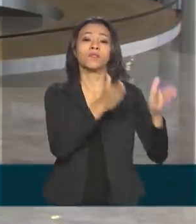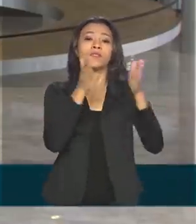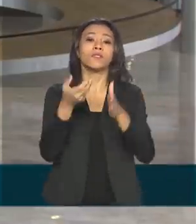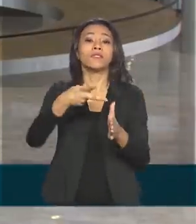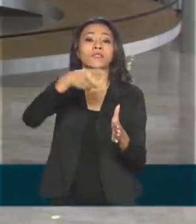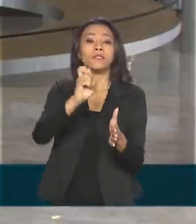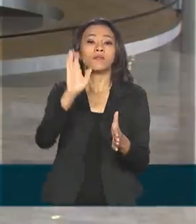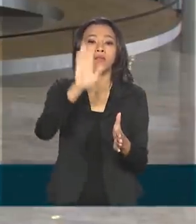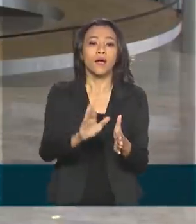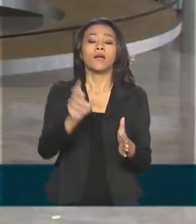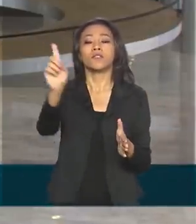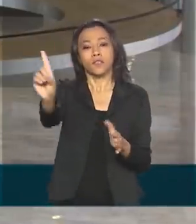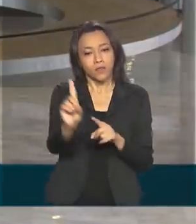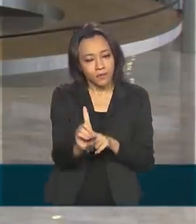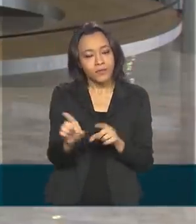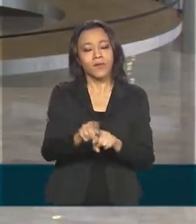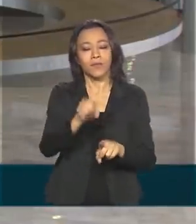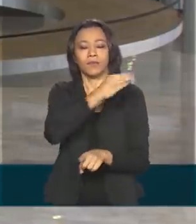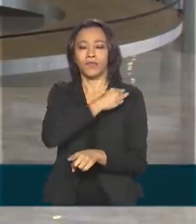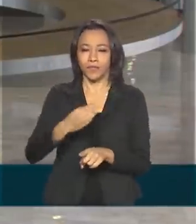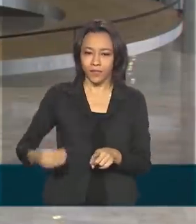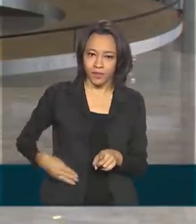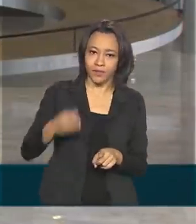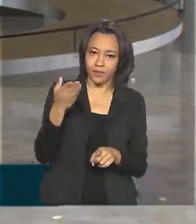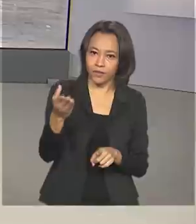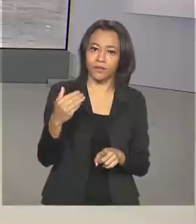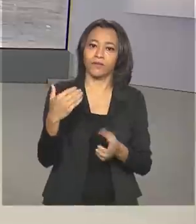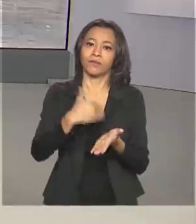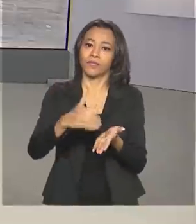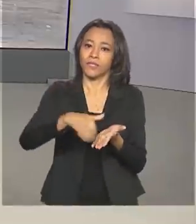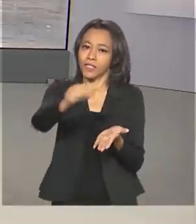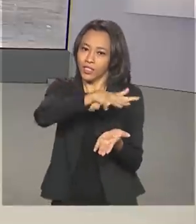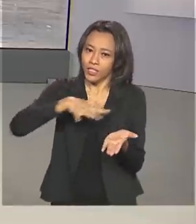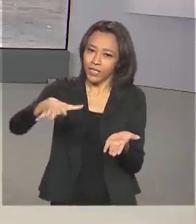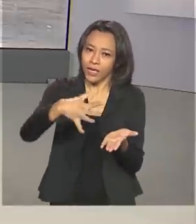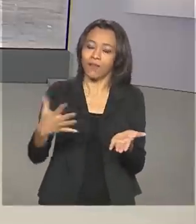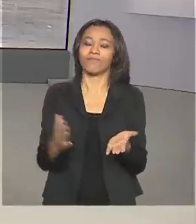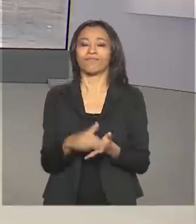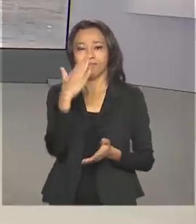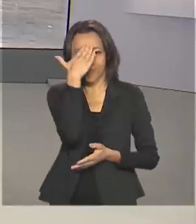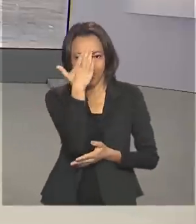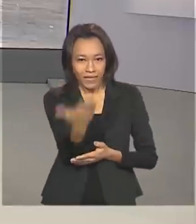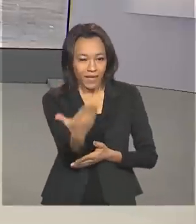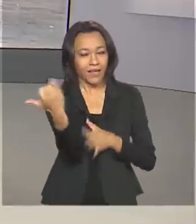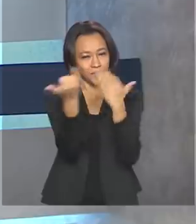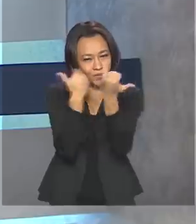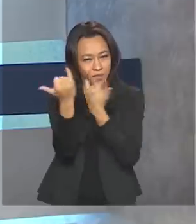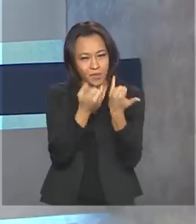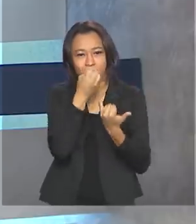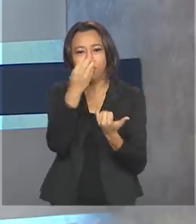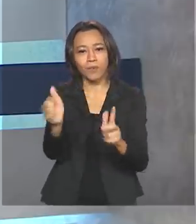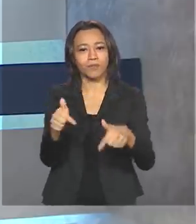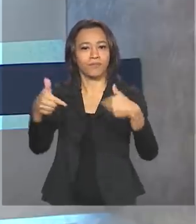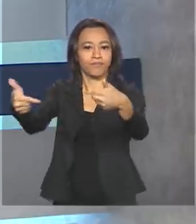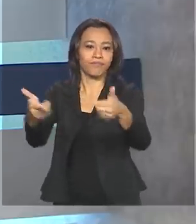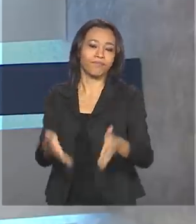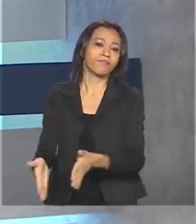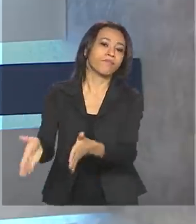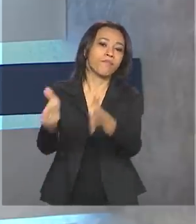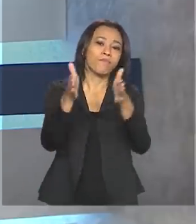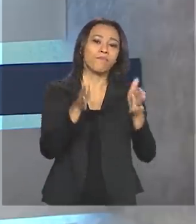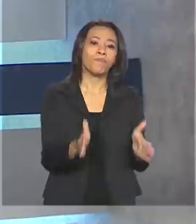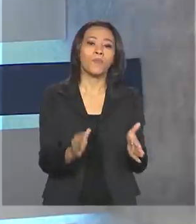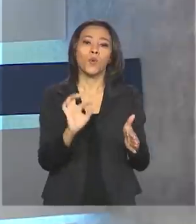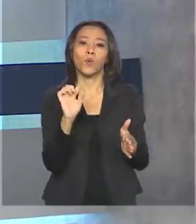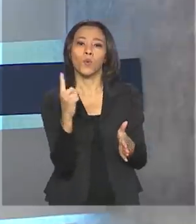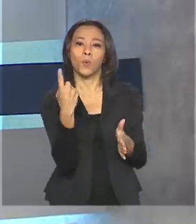-chefe da Secretaria-Geral, Jorge Oliveira. Renata. Tá certo, Glauco. Obrigada pelas suas informações. Bom trabalho pra você. E mais de um